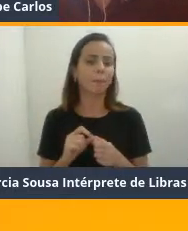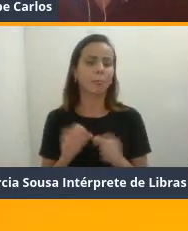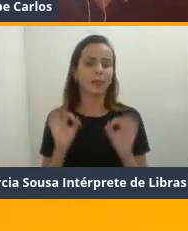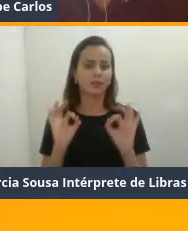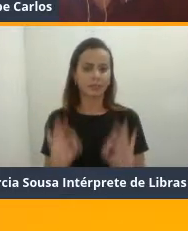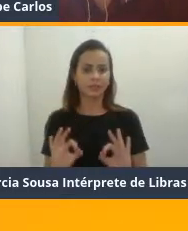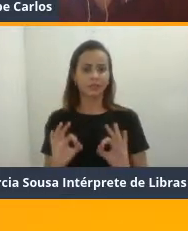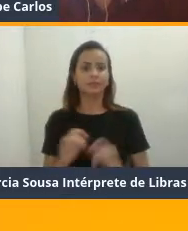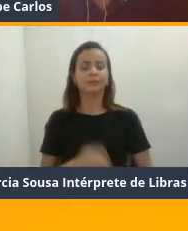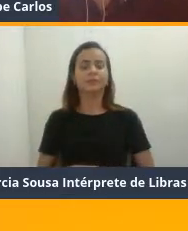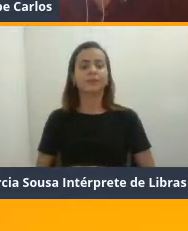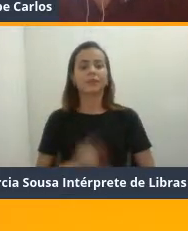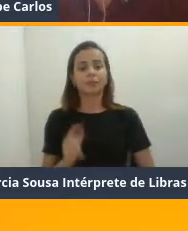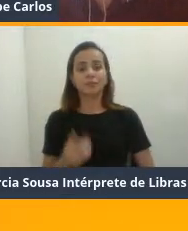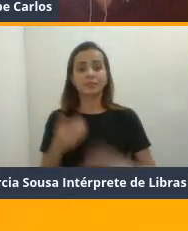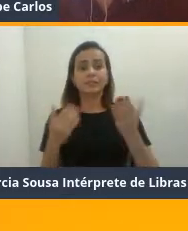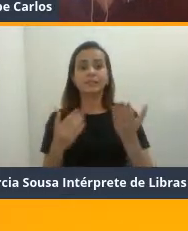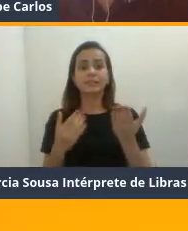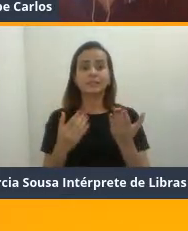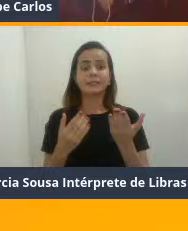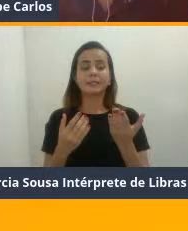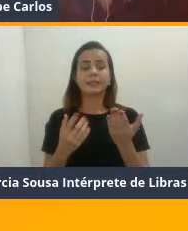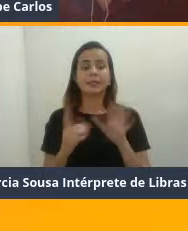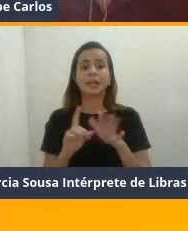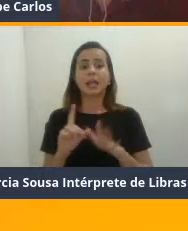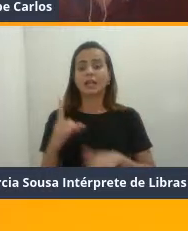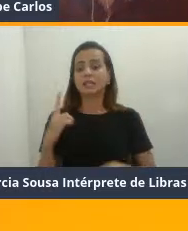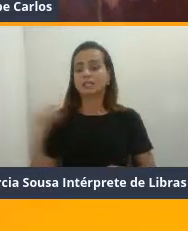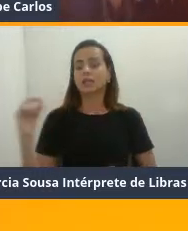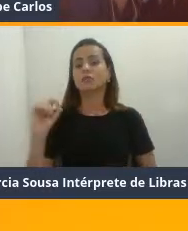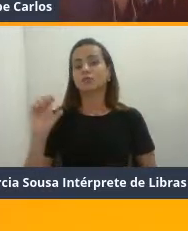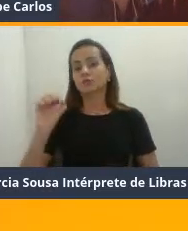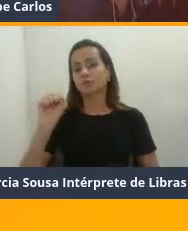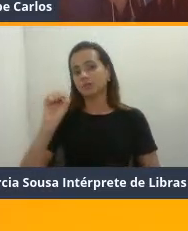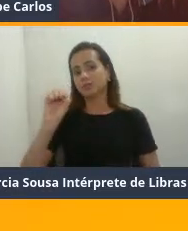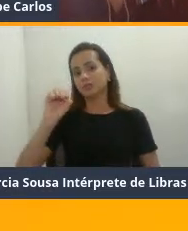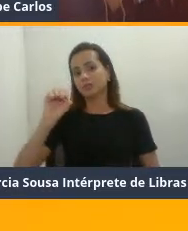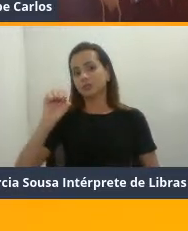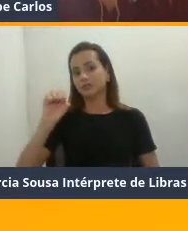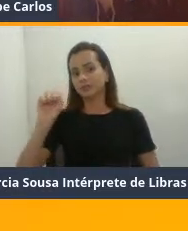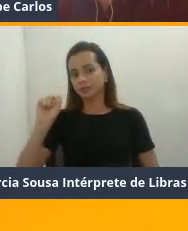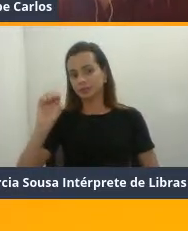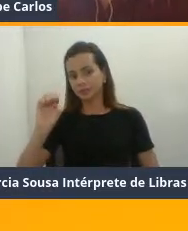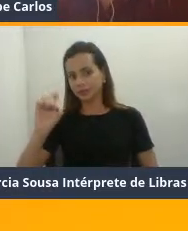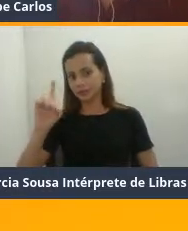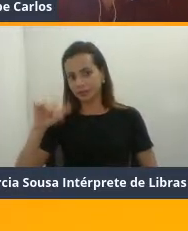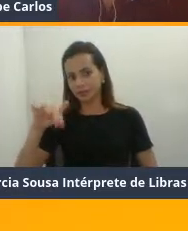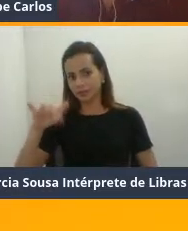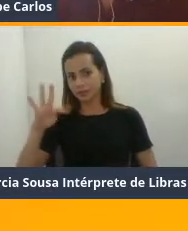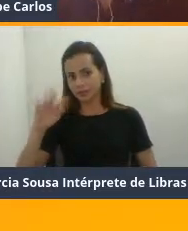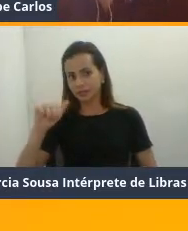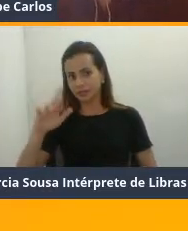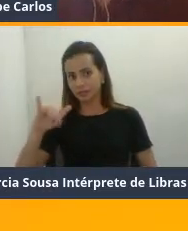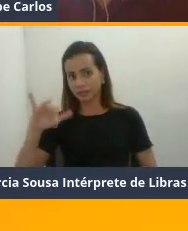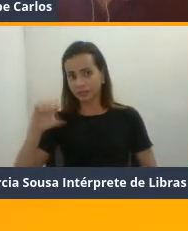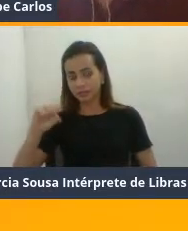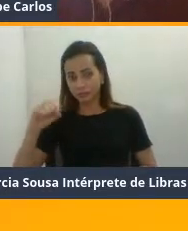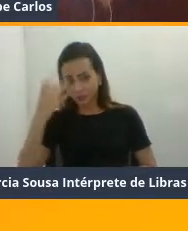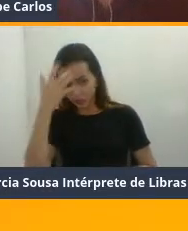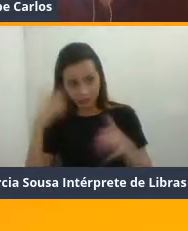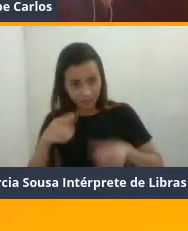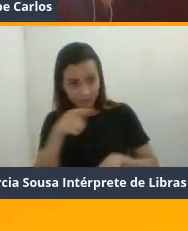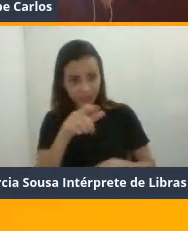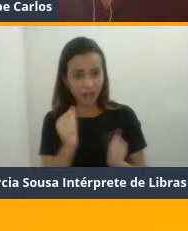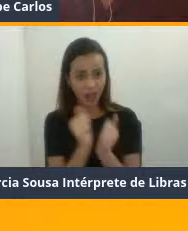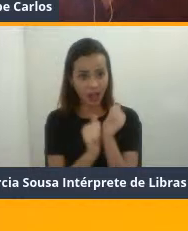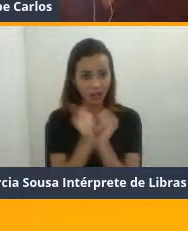você saindo do sedentarismo, a gente não quer que você vire um atleta. A gente quer que você vire uma